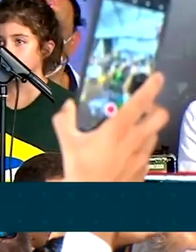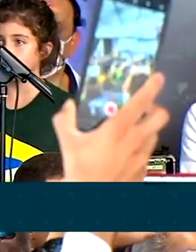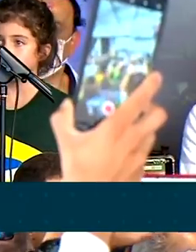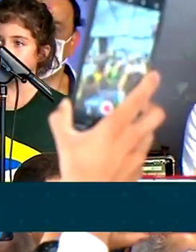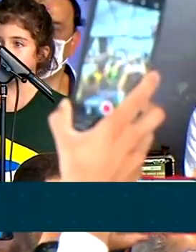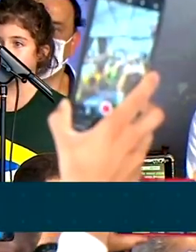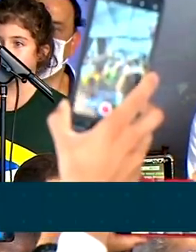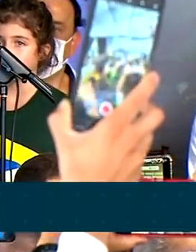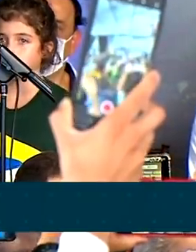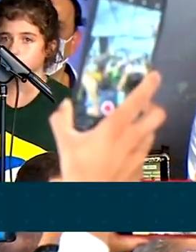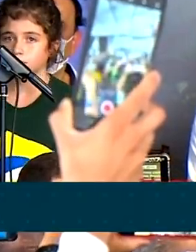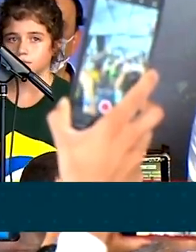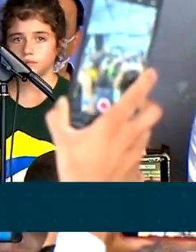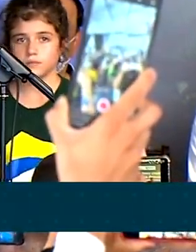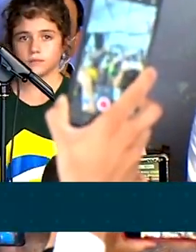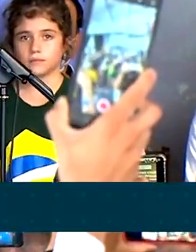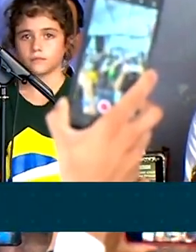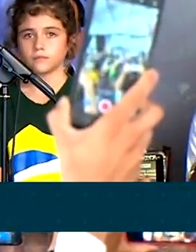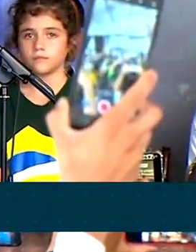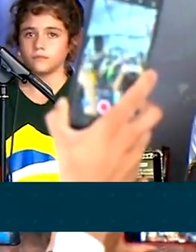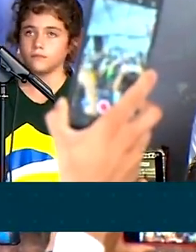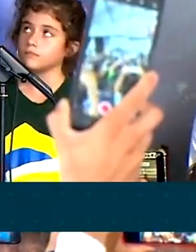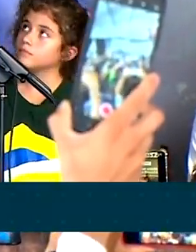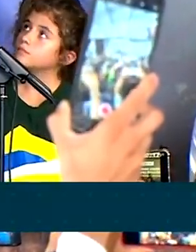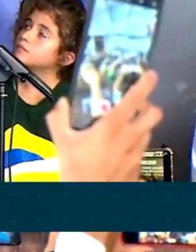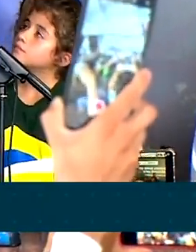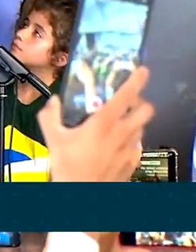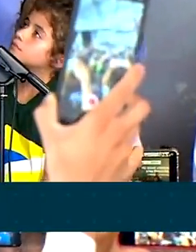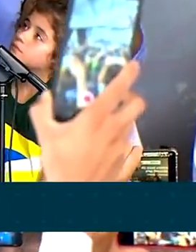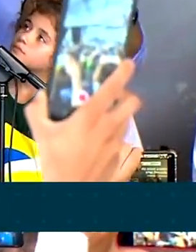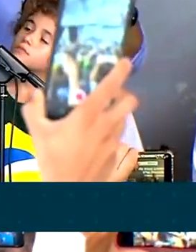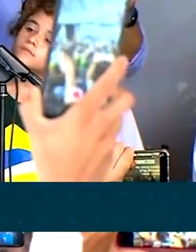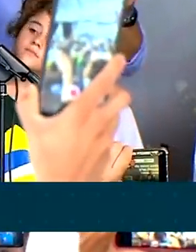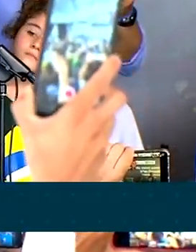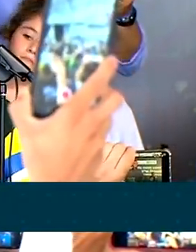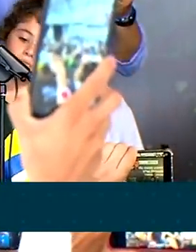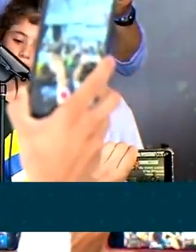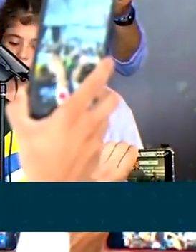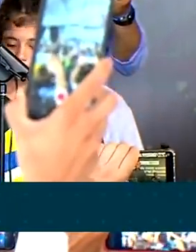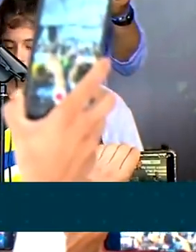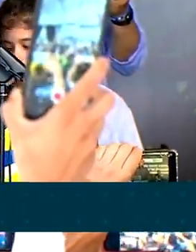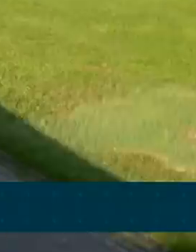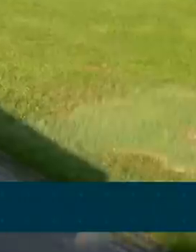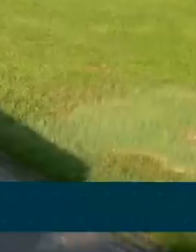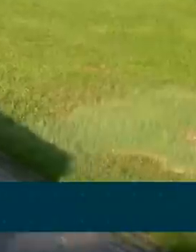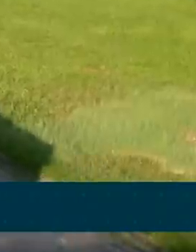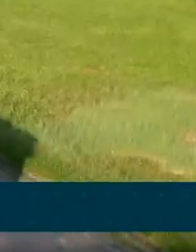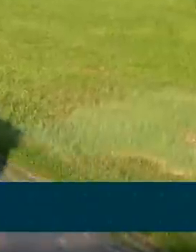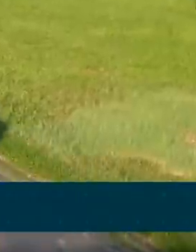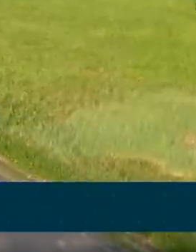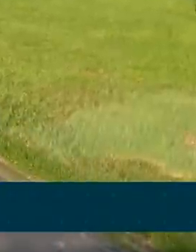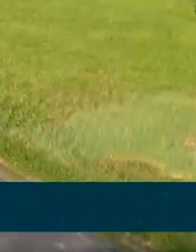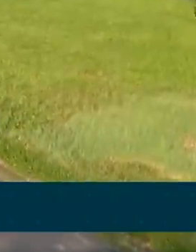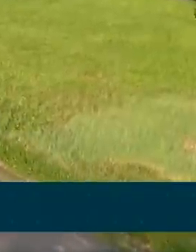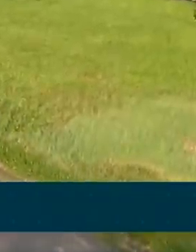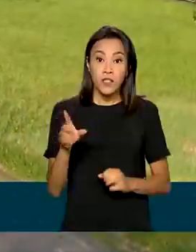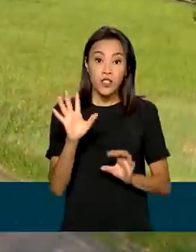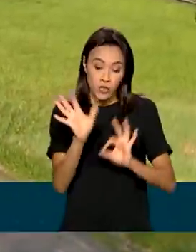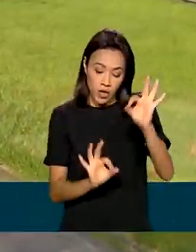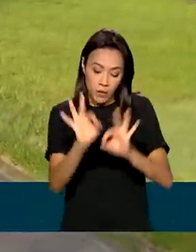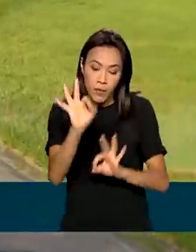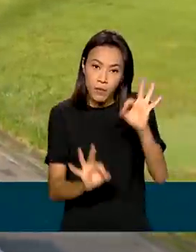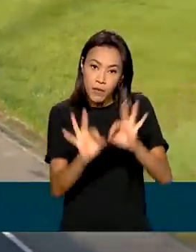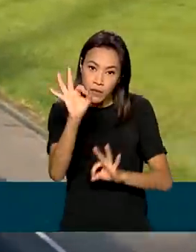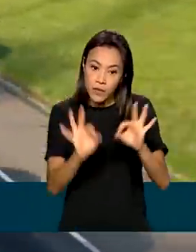benéfico. Não apenas para São Paulo e Rio de Janeiro, mas para todo o nosso Brasil. Entre as intervenções previstas